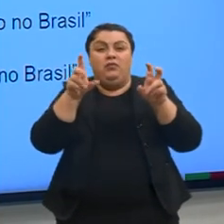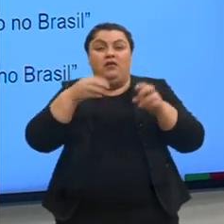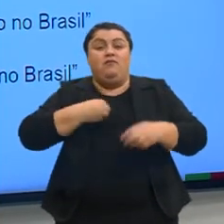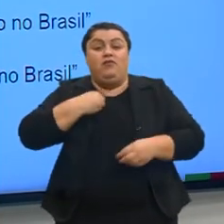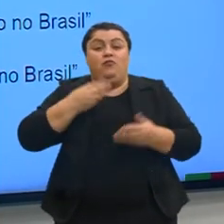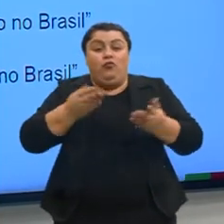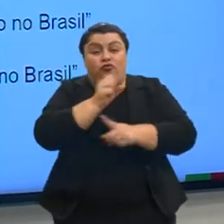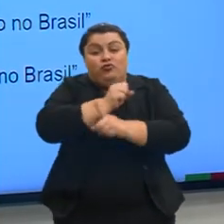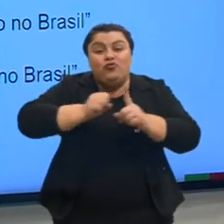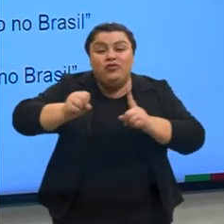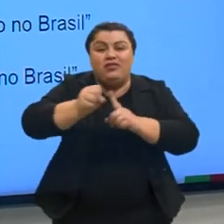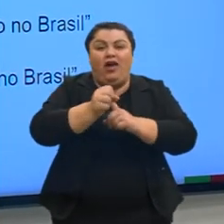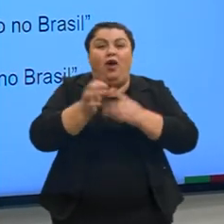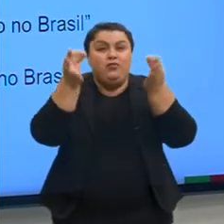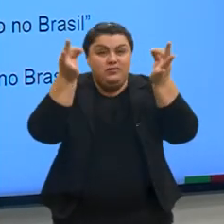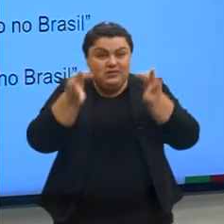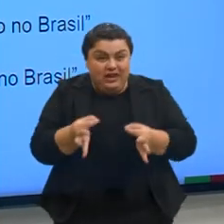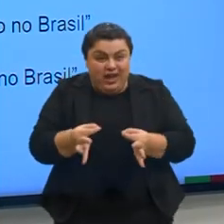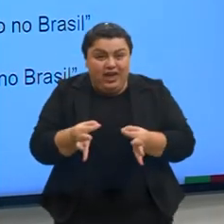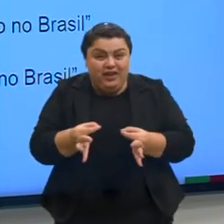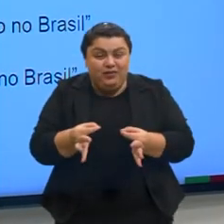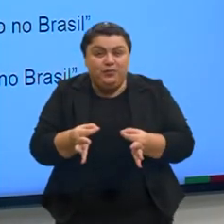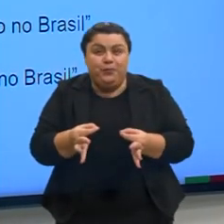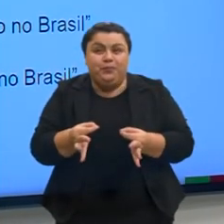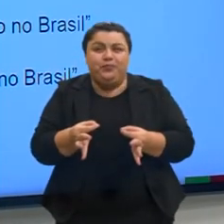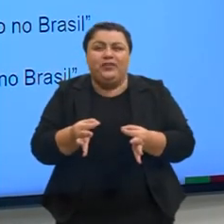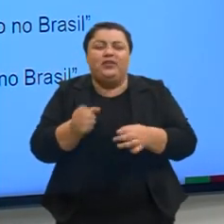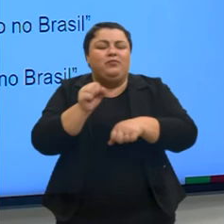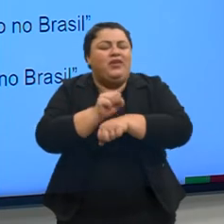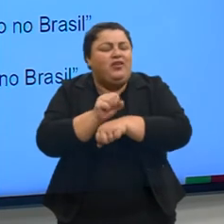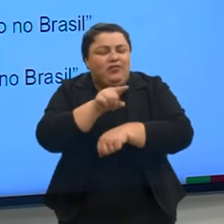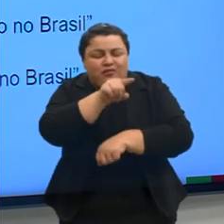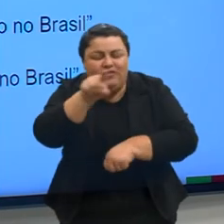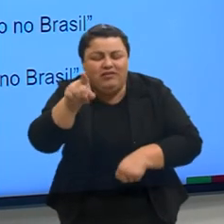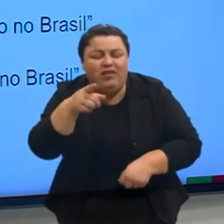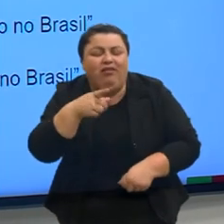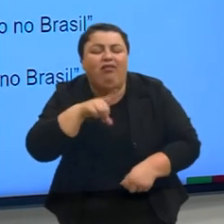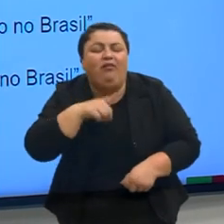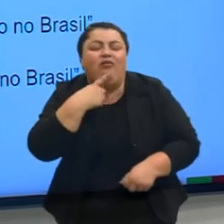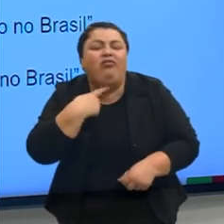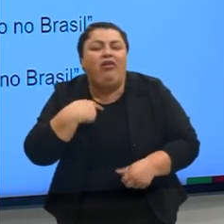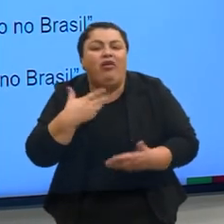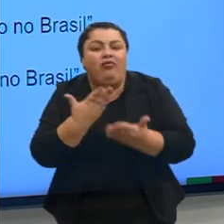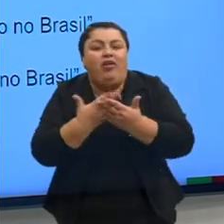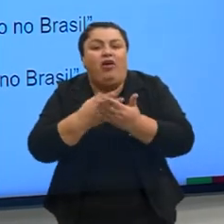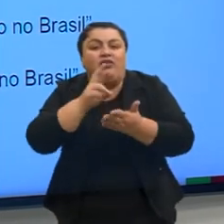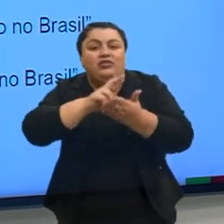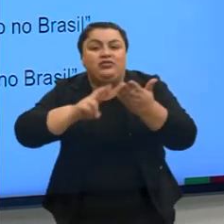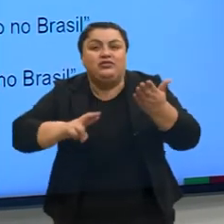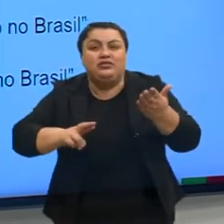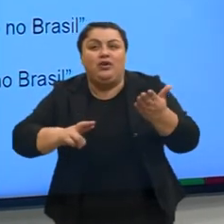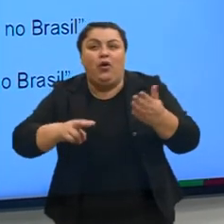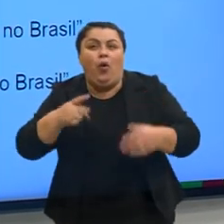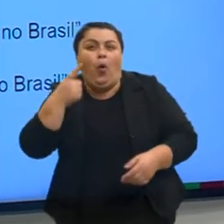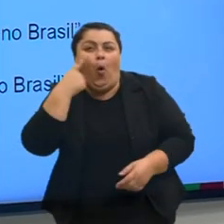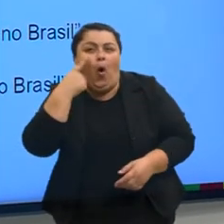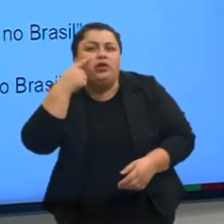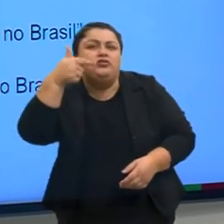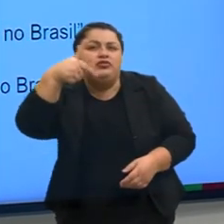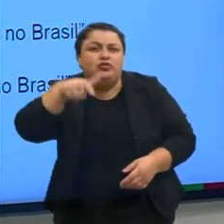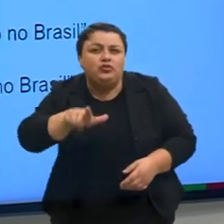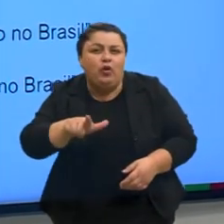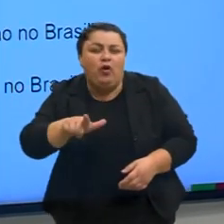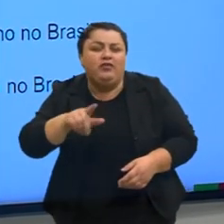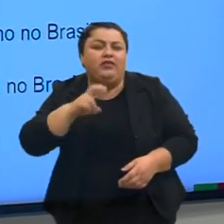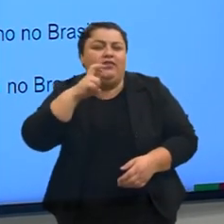social. Certo, meus queridos? Espero que vocês tenham gostado da aula de redação. Olhem de novo